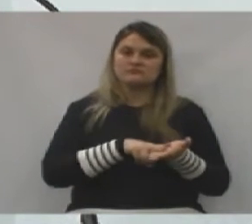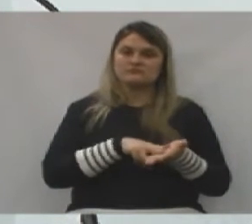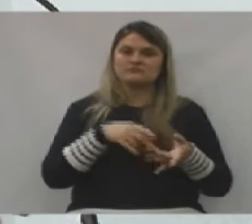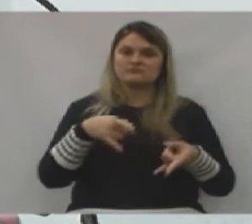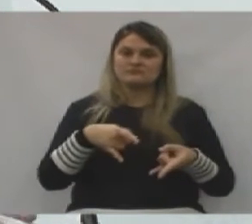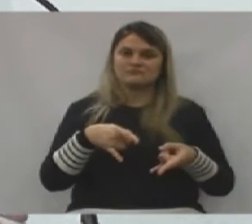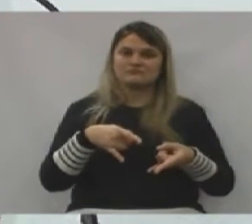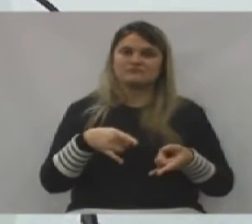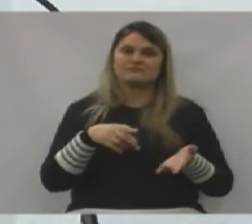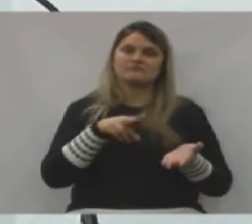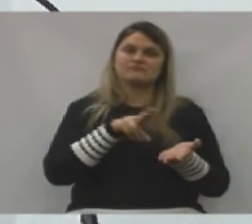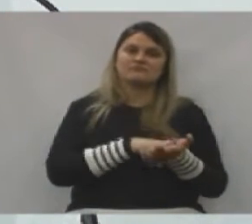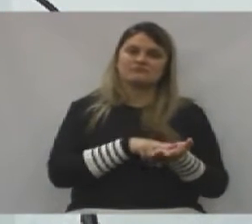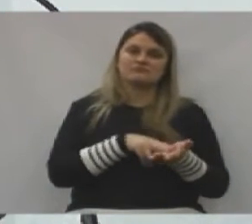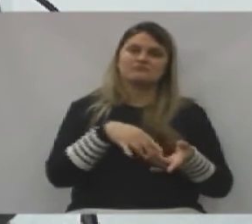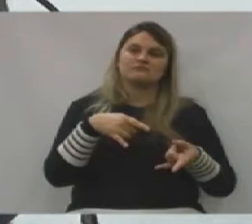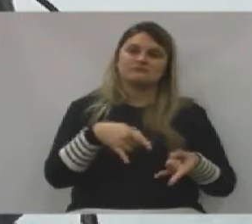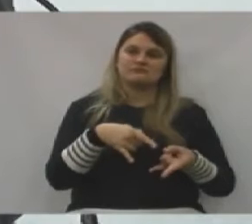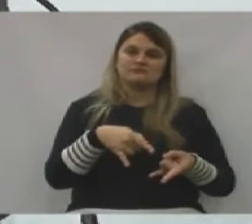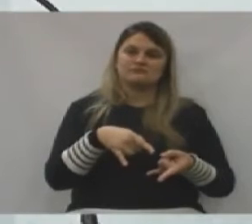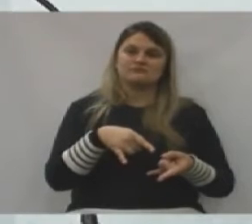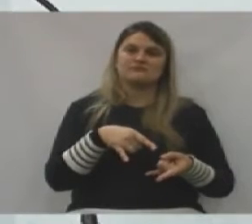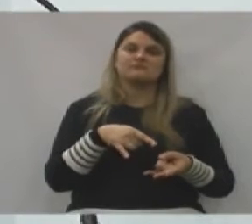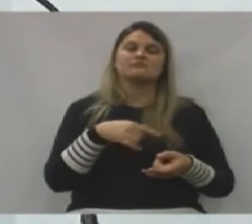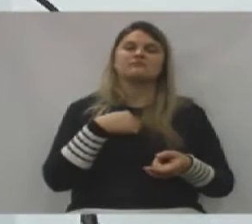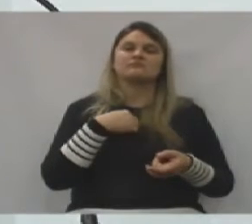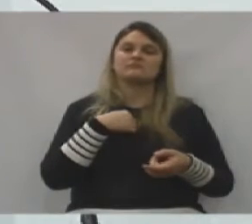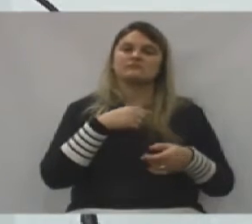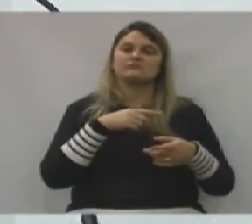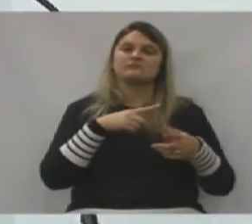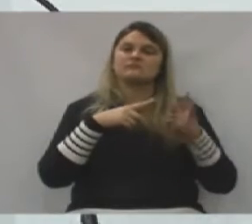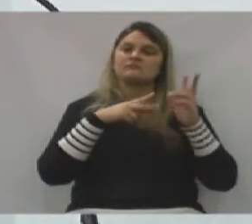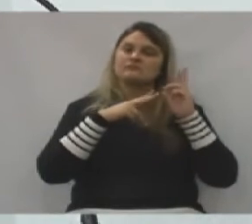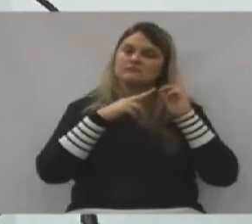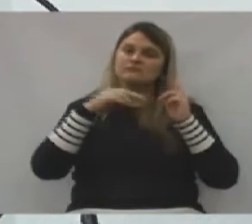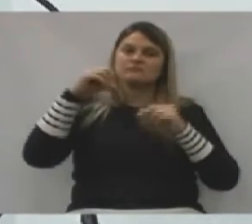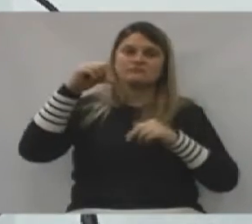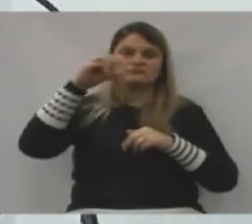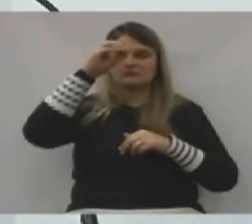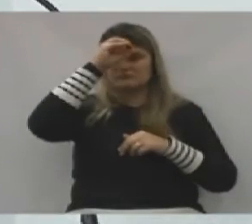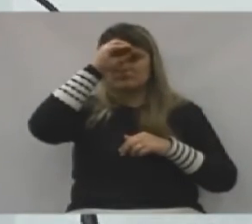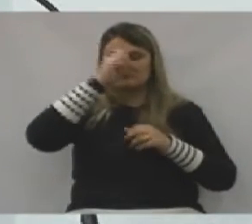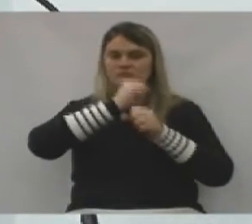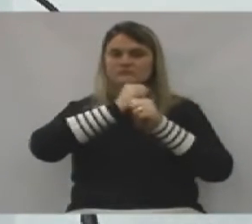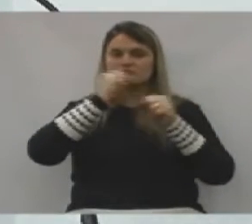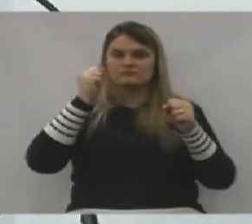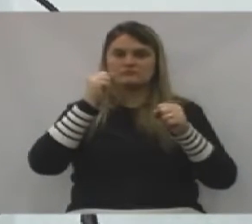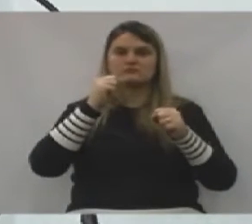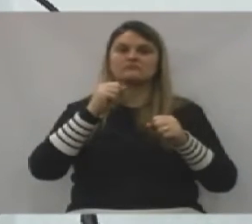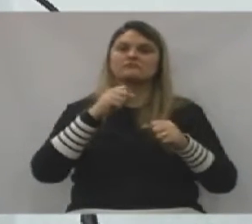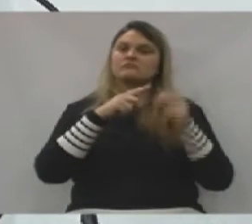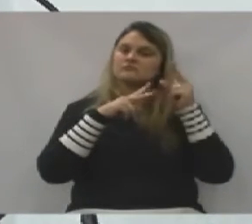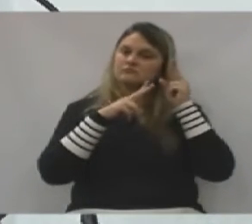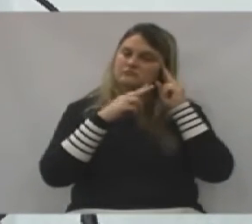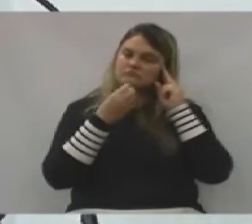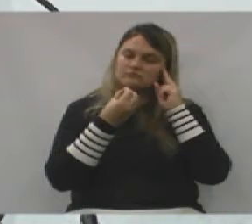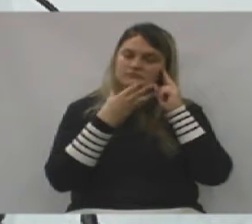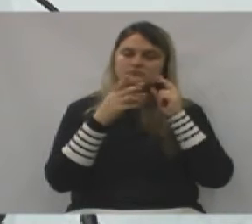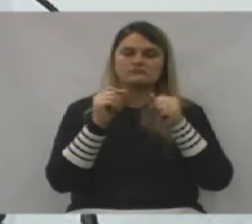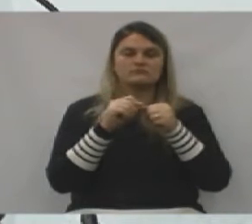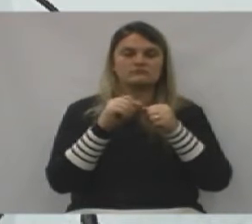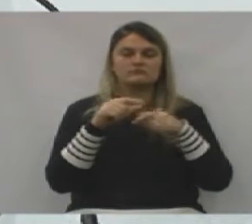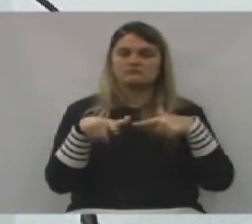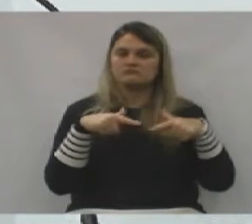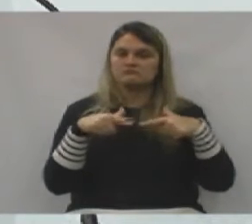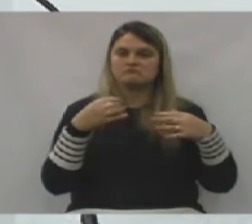a Anaclógica pergunta, como é esses homens estão ligeiros? Se eu deitar 9h da noite, eu durmo 9h da noite, meia-noite, durmo meia-noite e acordo cheio de gás para fazer nossa